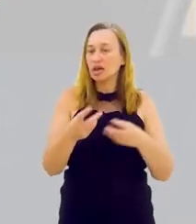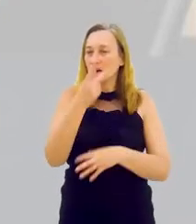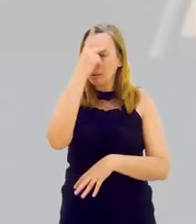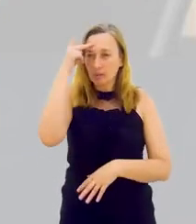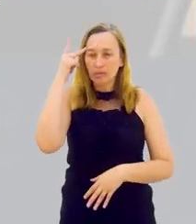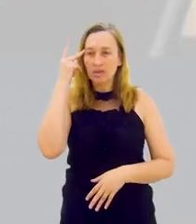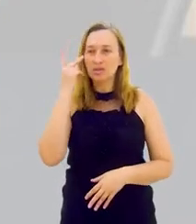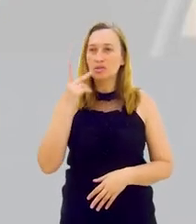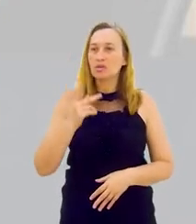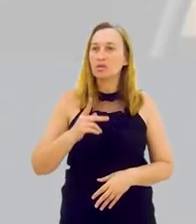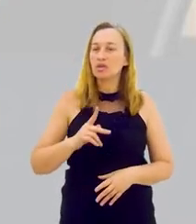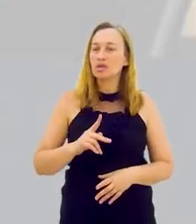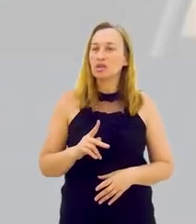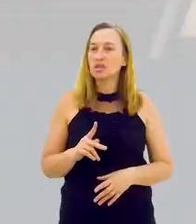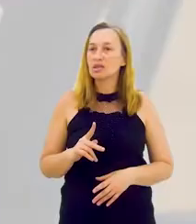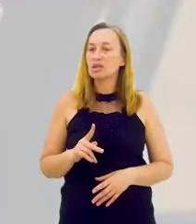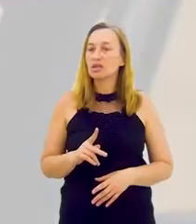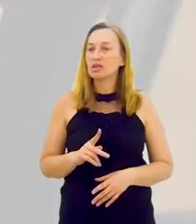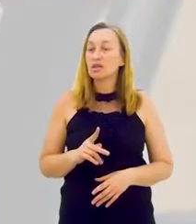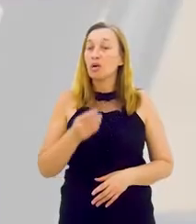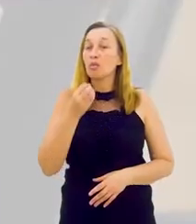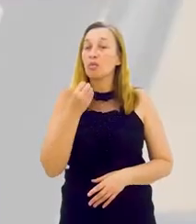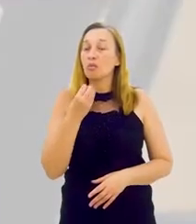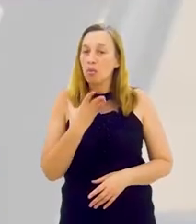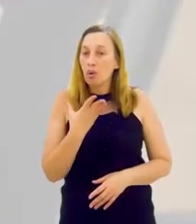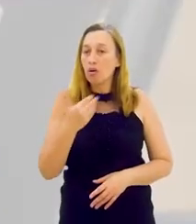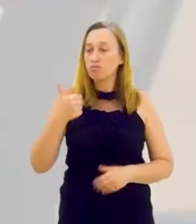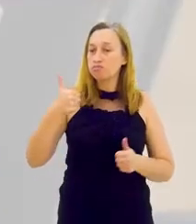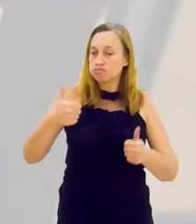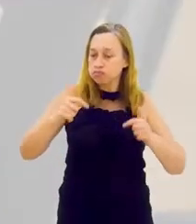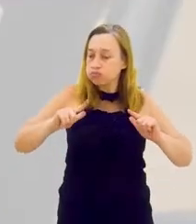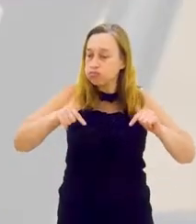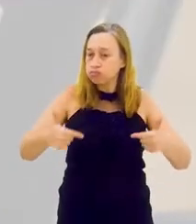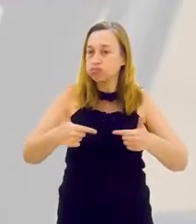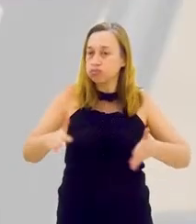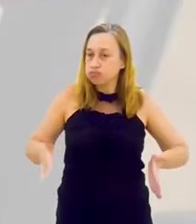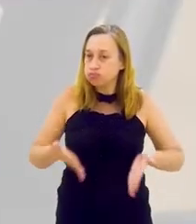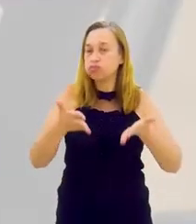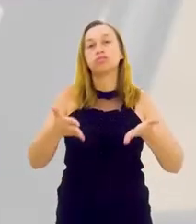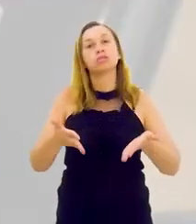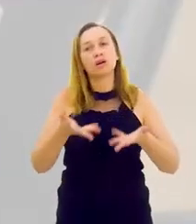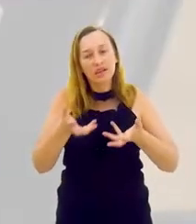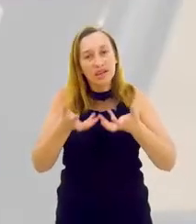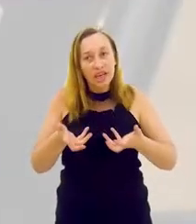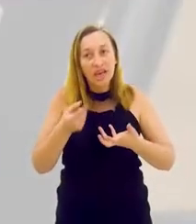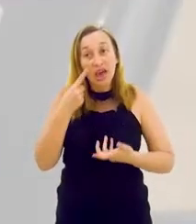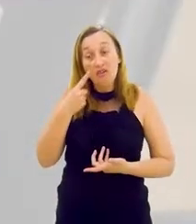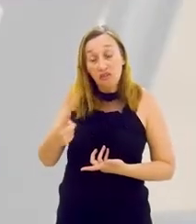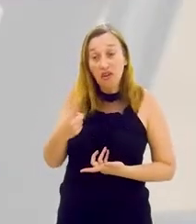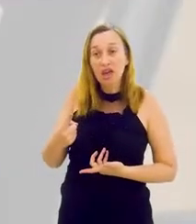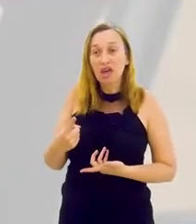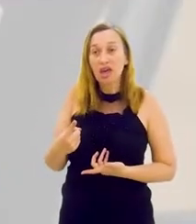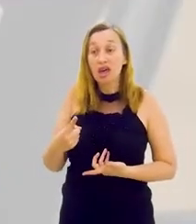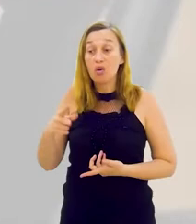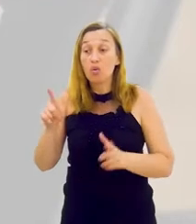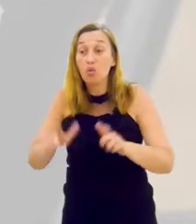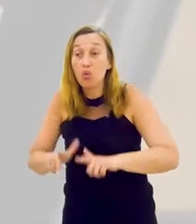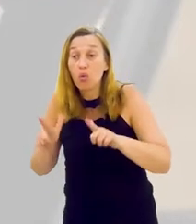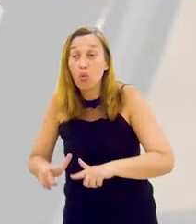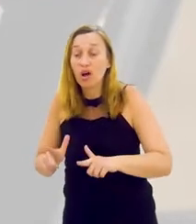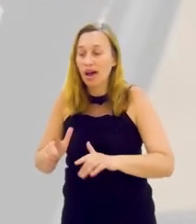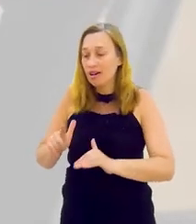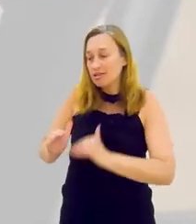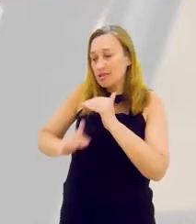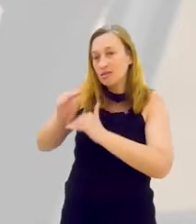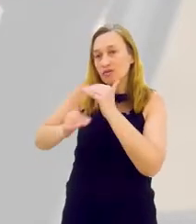pessoas propositivas, e positivas, otimistas, resilientes, que querem ver aquela